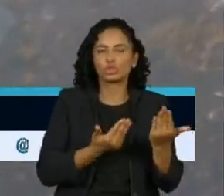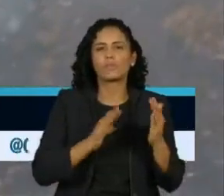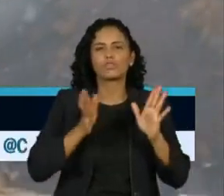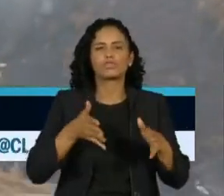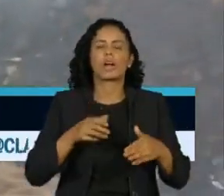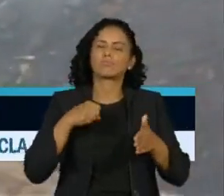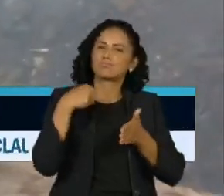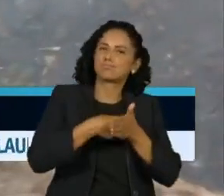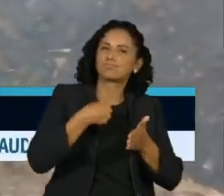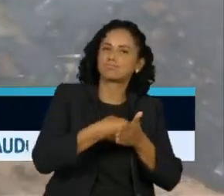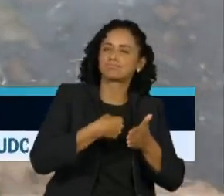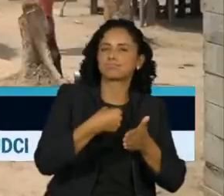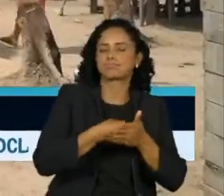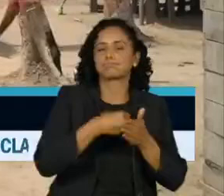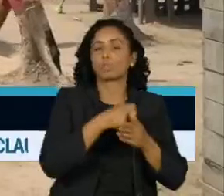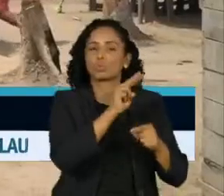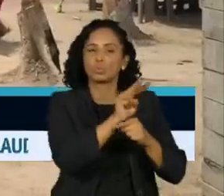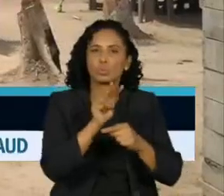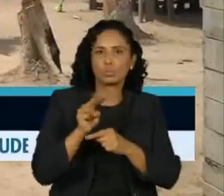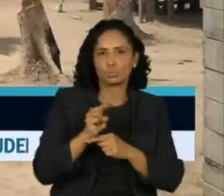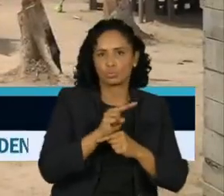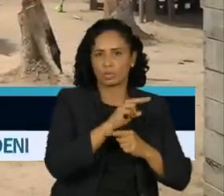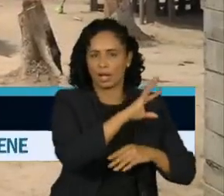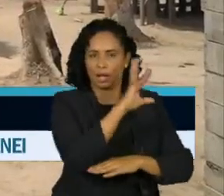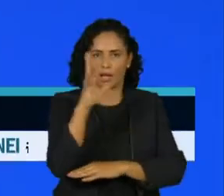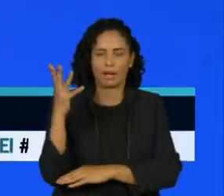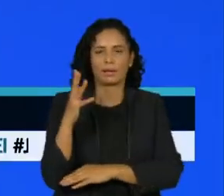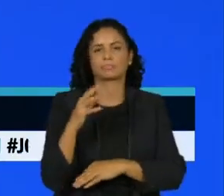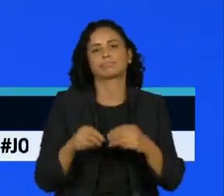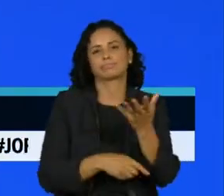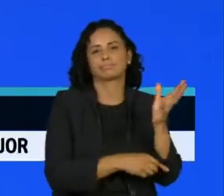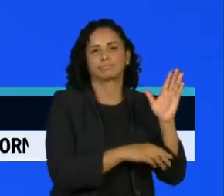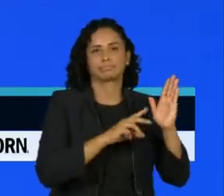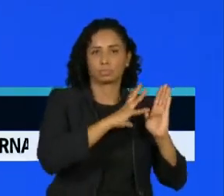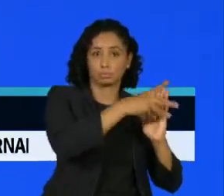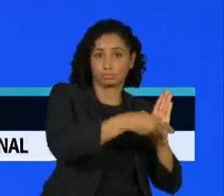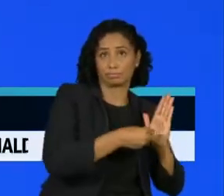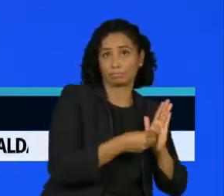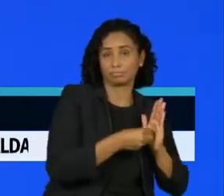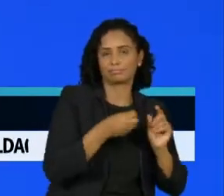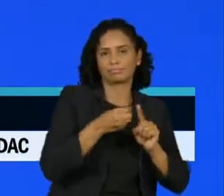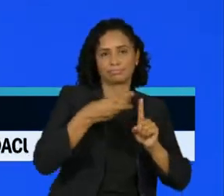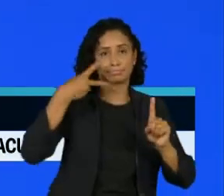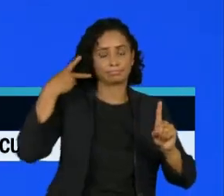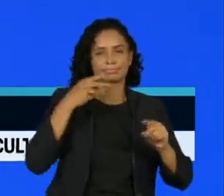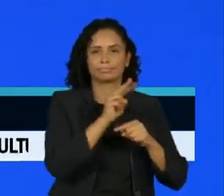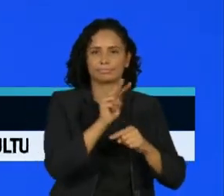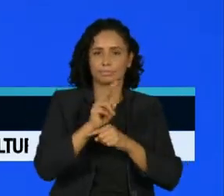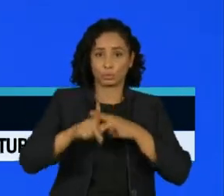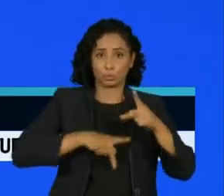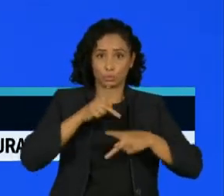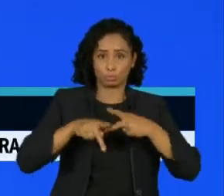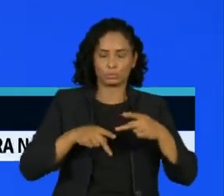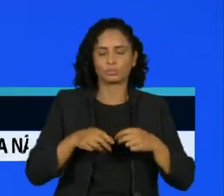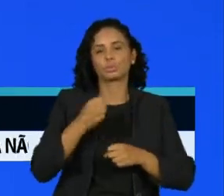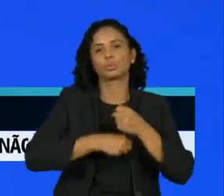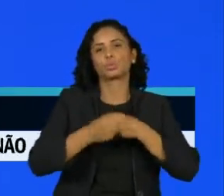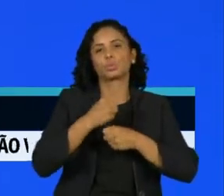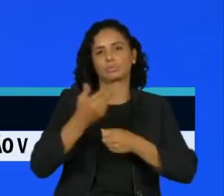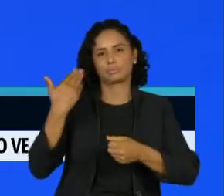pela preservação da Amazônia e dos povos indígenas. No ano passado, ela discursou na COP26.